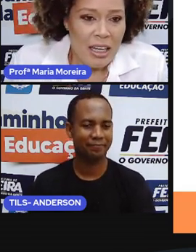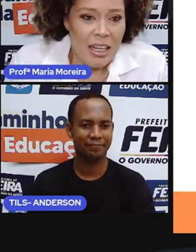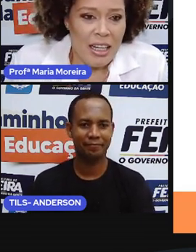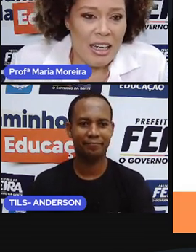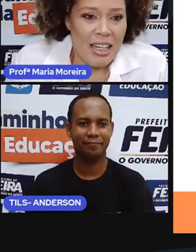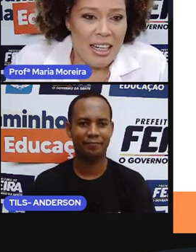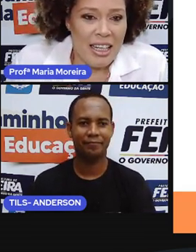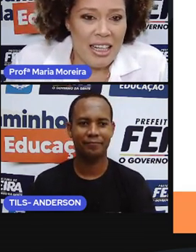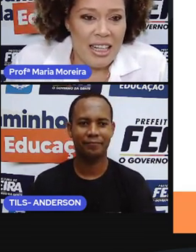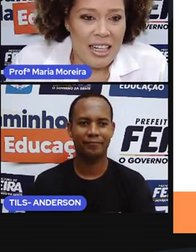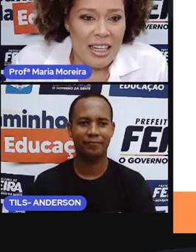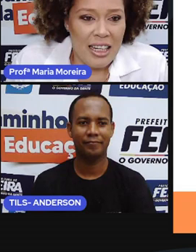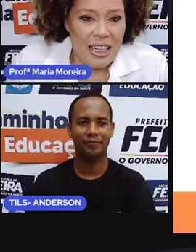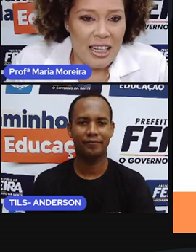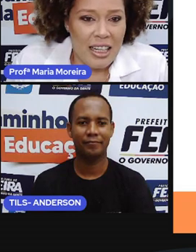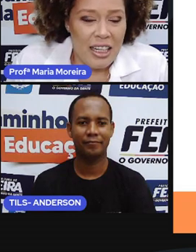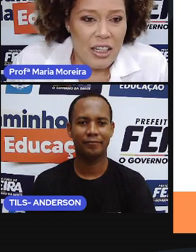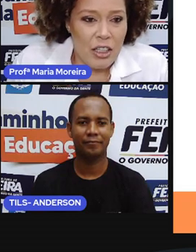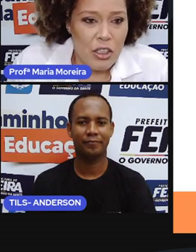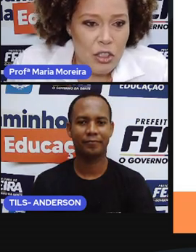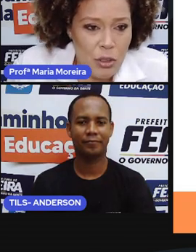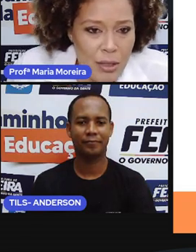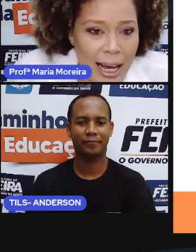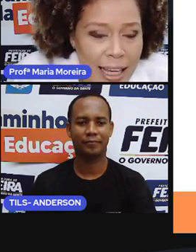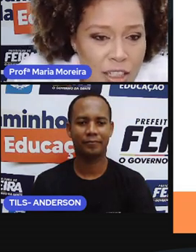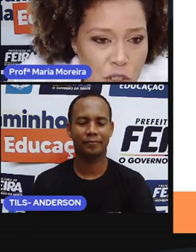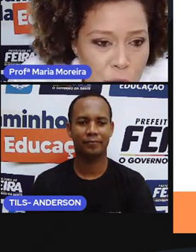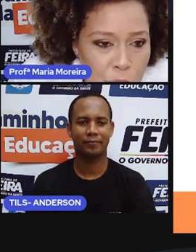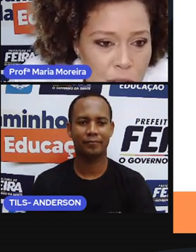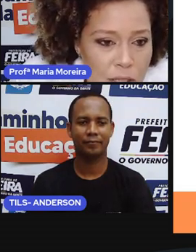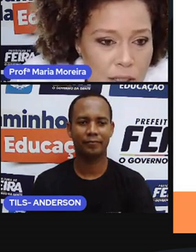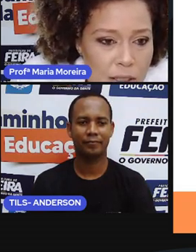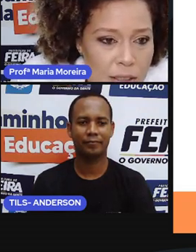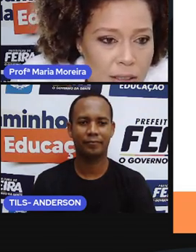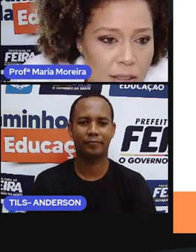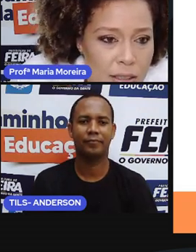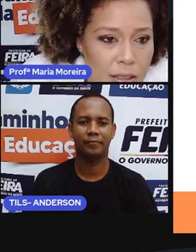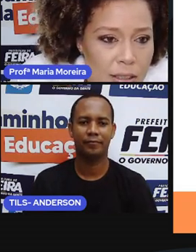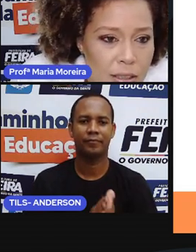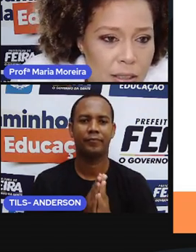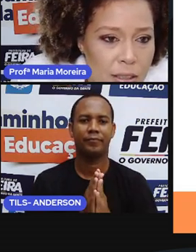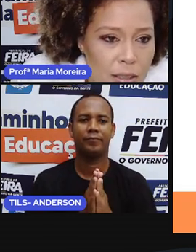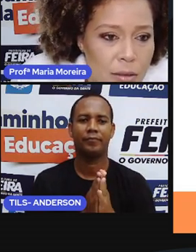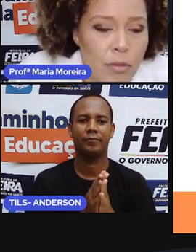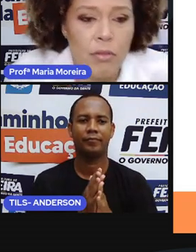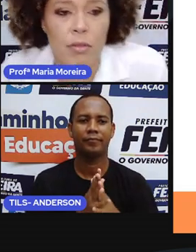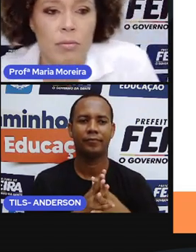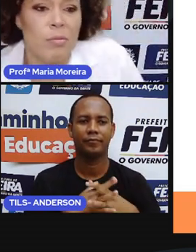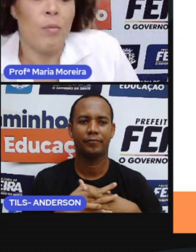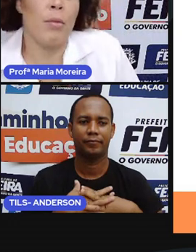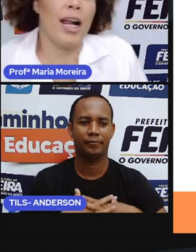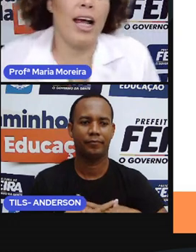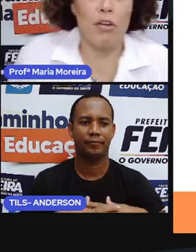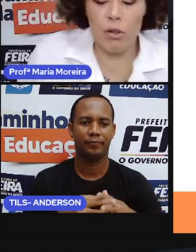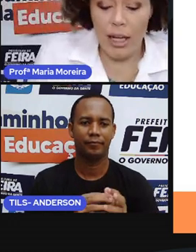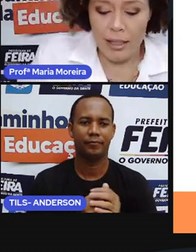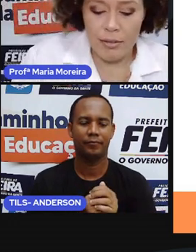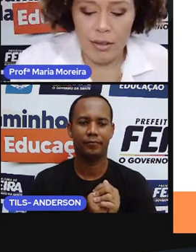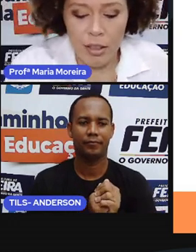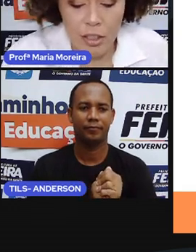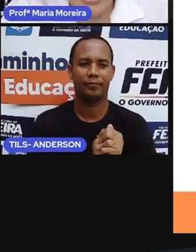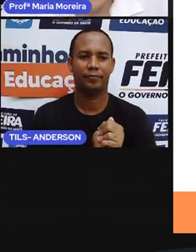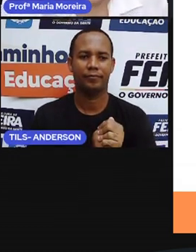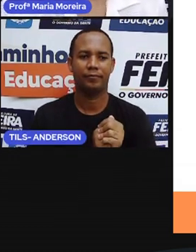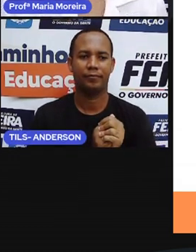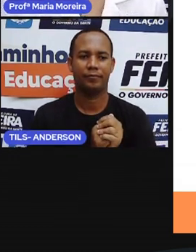Então, a Sara conta de 1 a 5 e inicia, tá bom? Tá aqui, de juntos? Tá bom, pronto. Bora lá, vou contar.